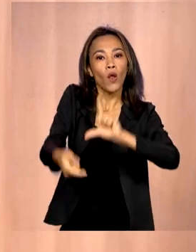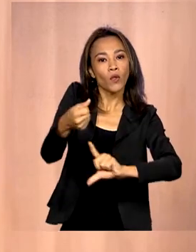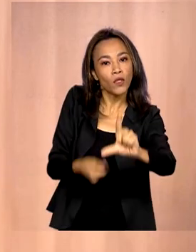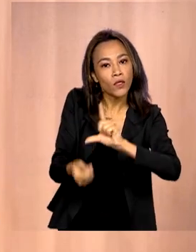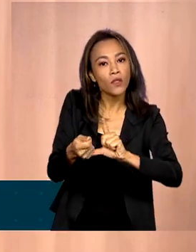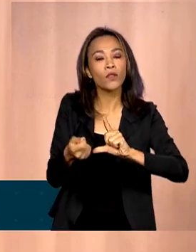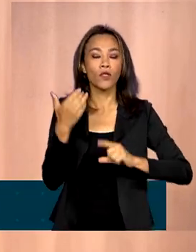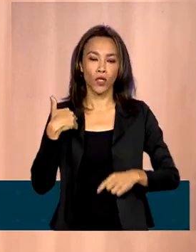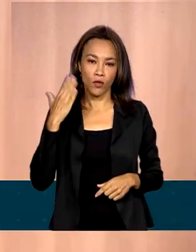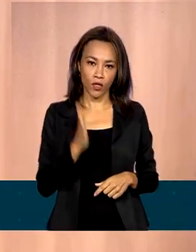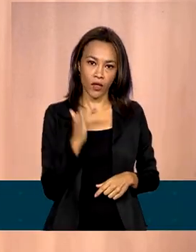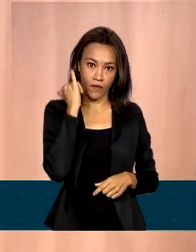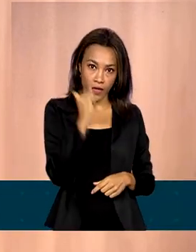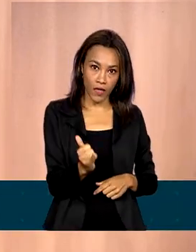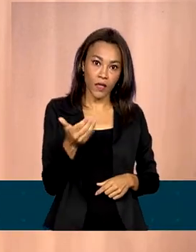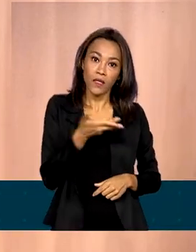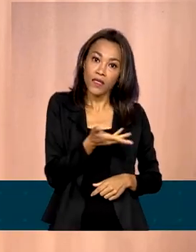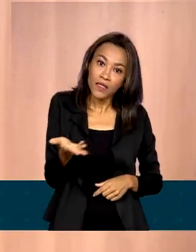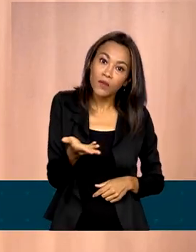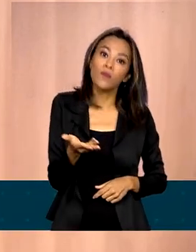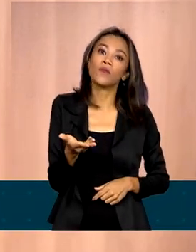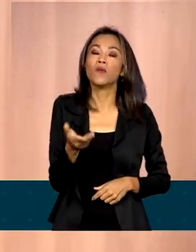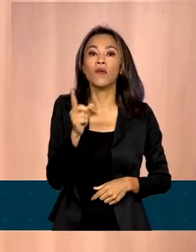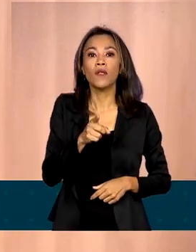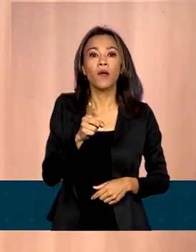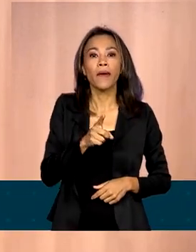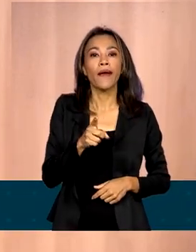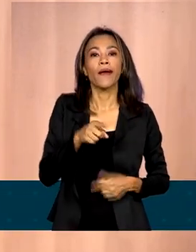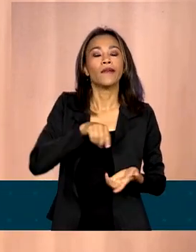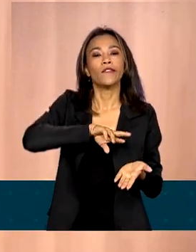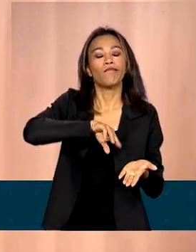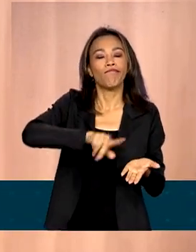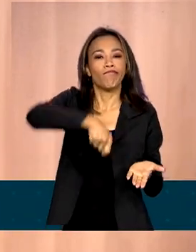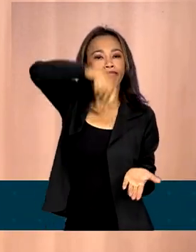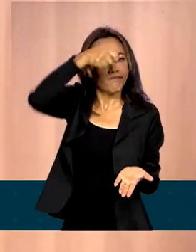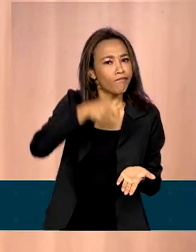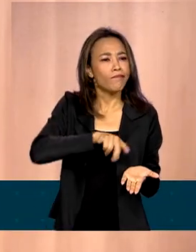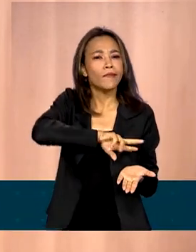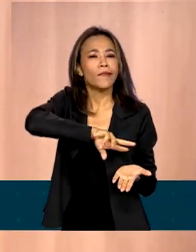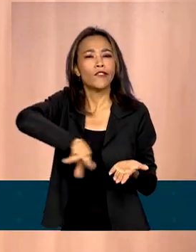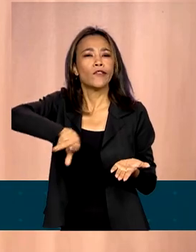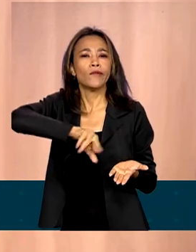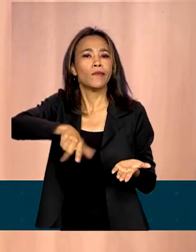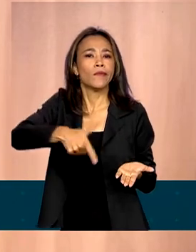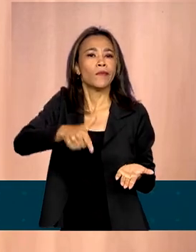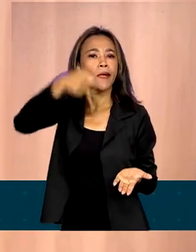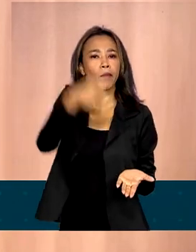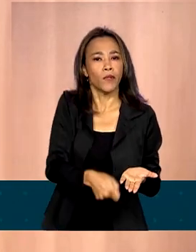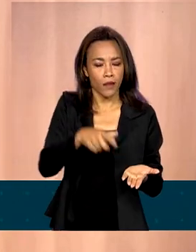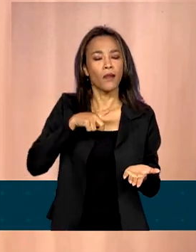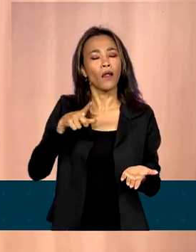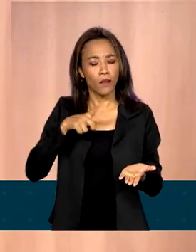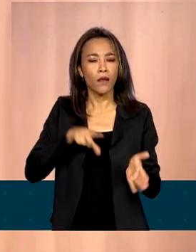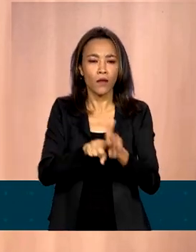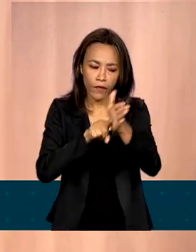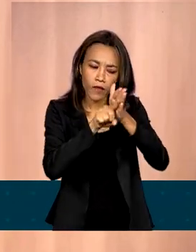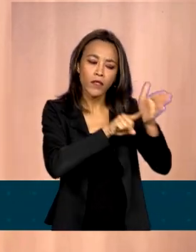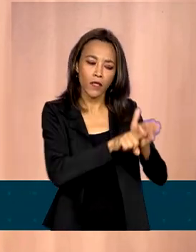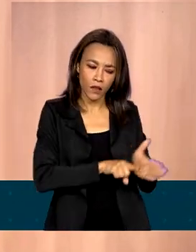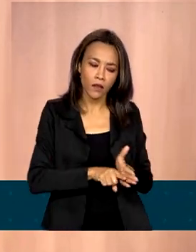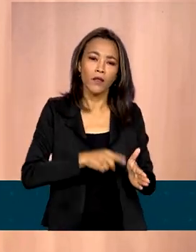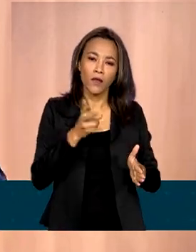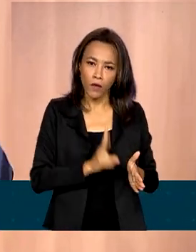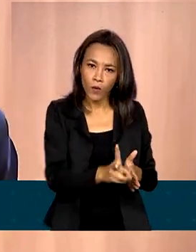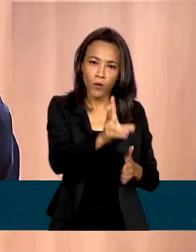mencionei, isto não é um caminho de impunidade. Por quê? Porque as investigações estão sendo feitas e continuarão a ser